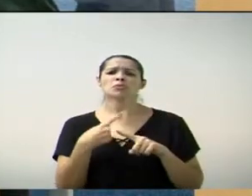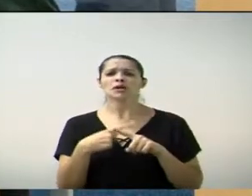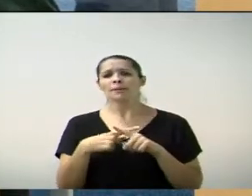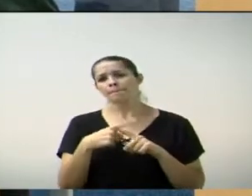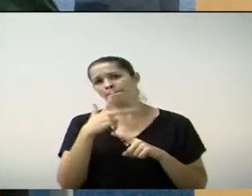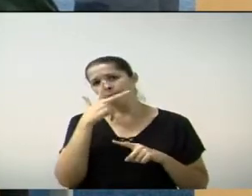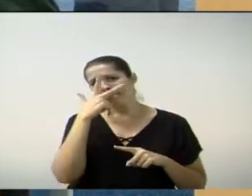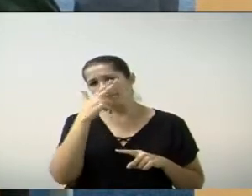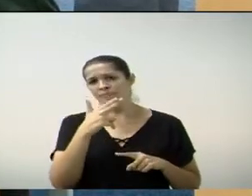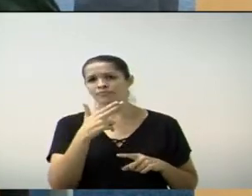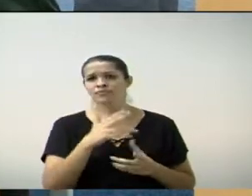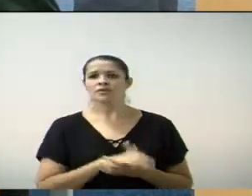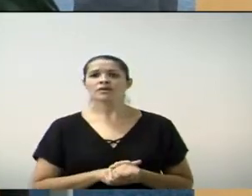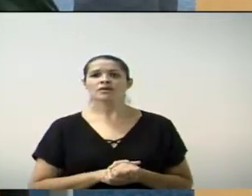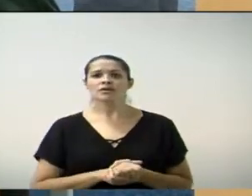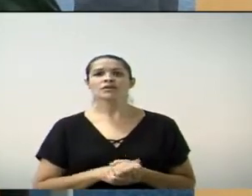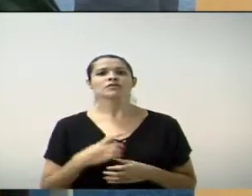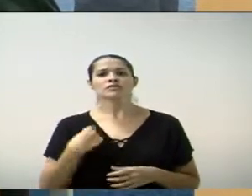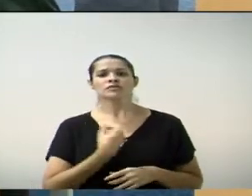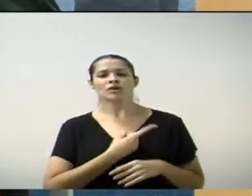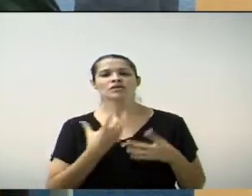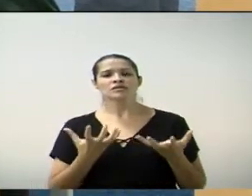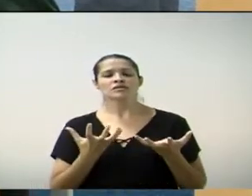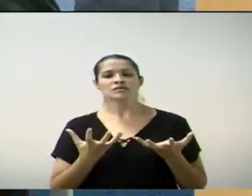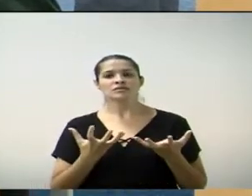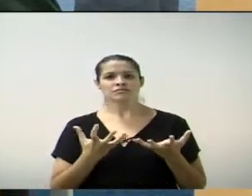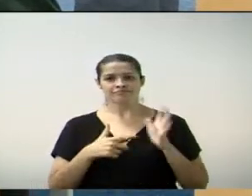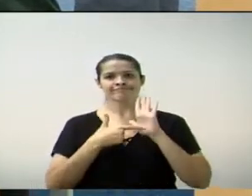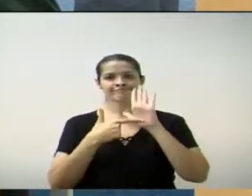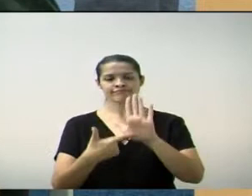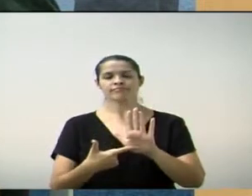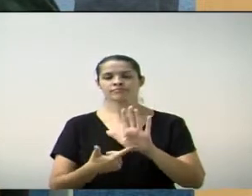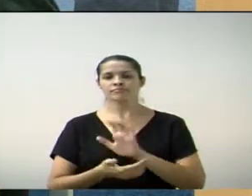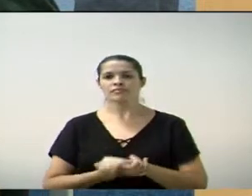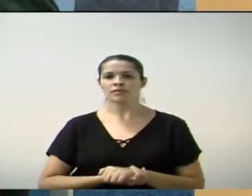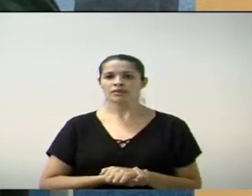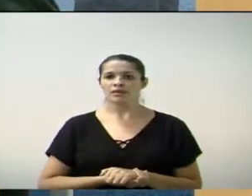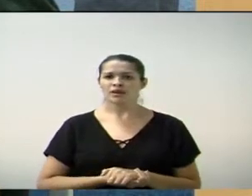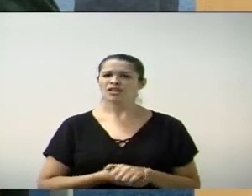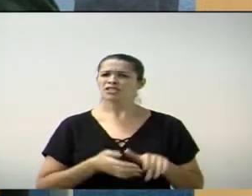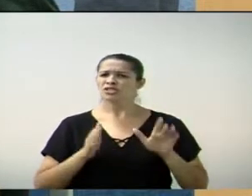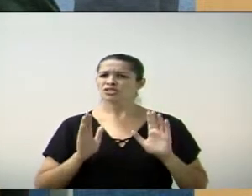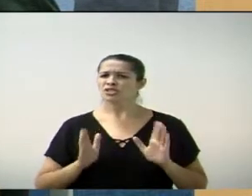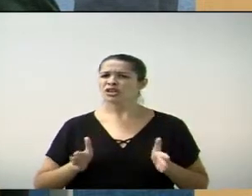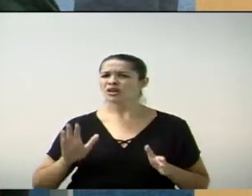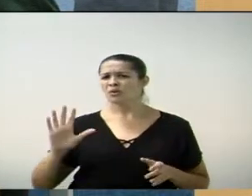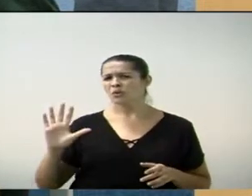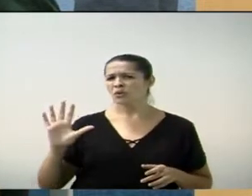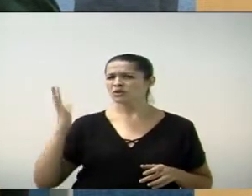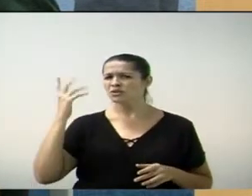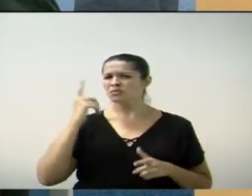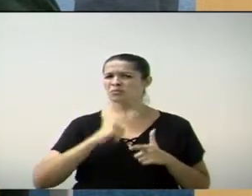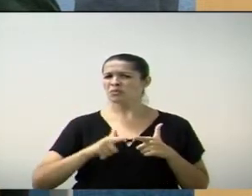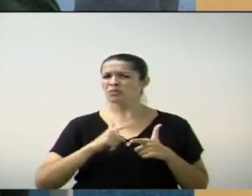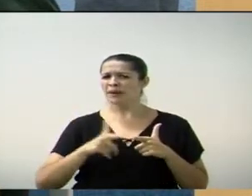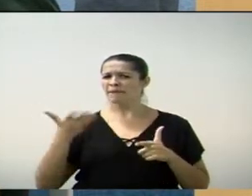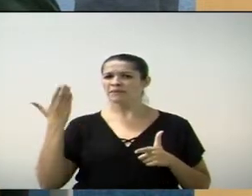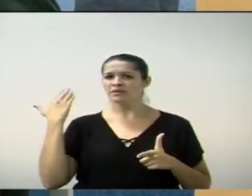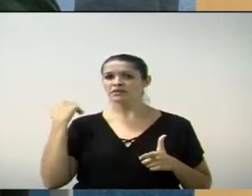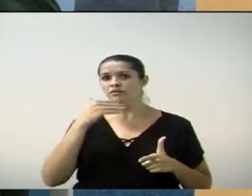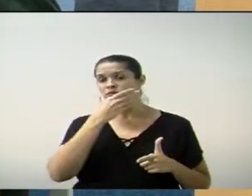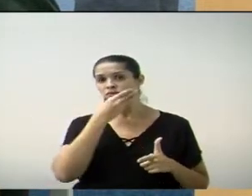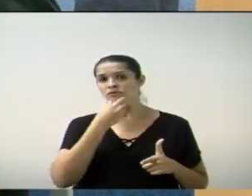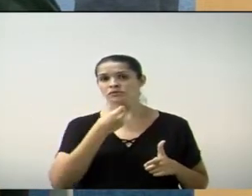o munícipe procura, gente traz essa contribuição, essa reivindicação. Parece que houve uma situação muito pontual com ele, ao